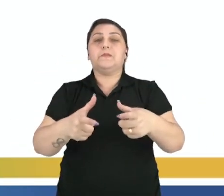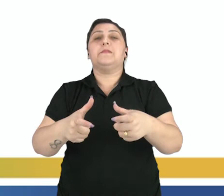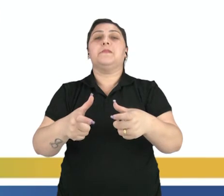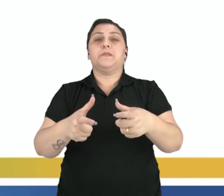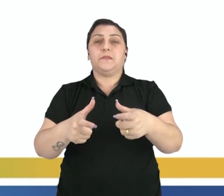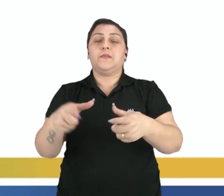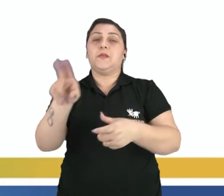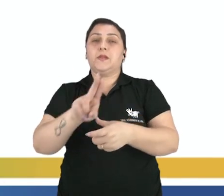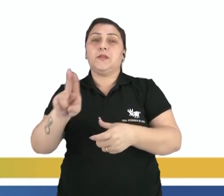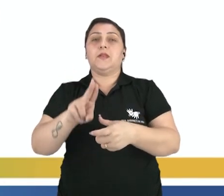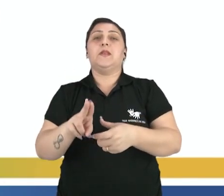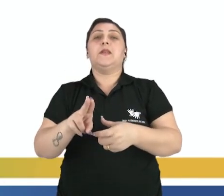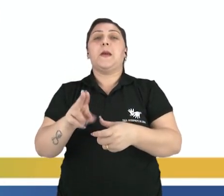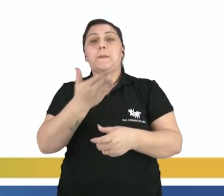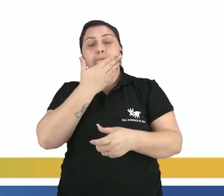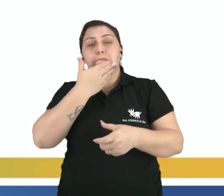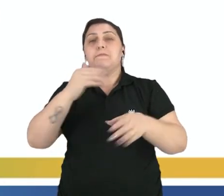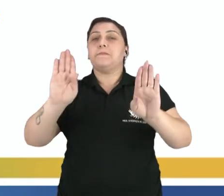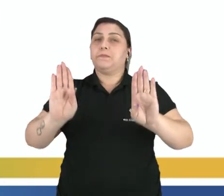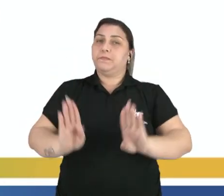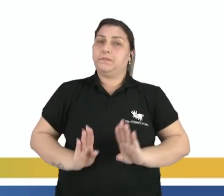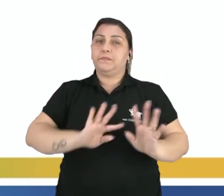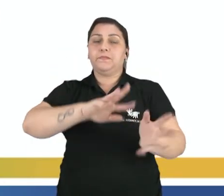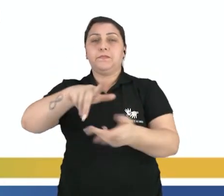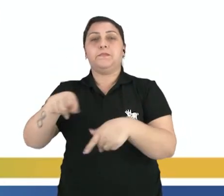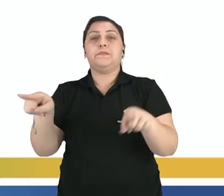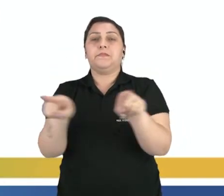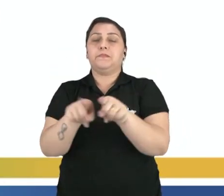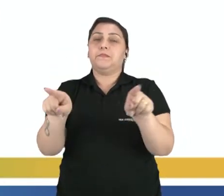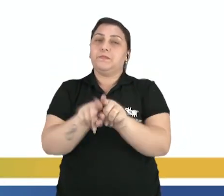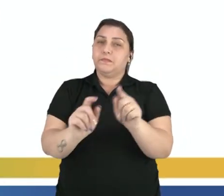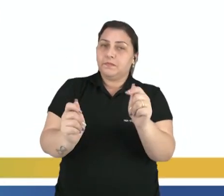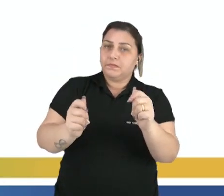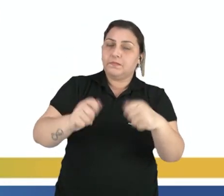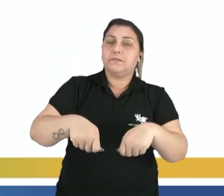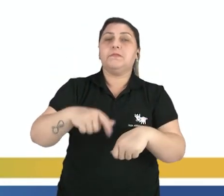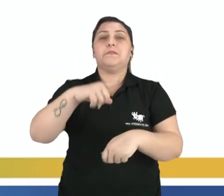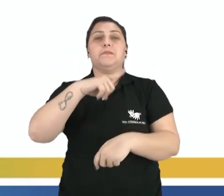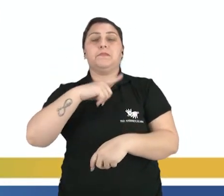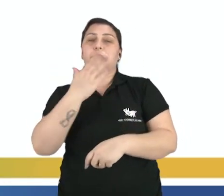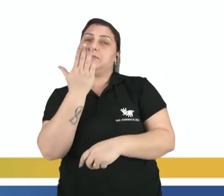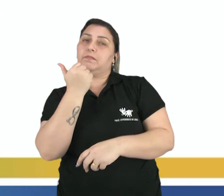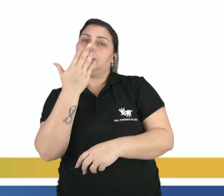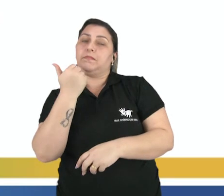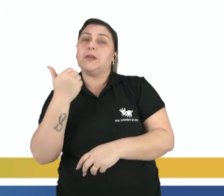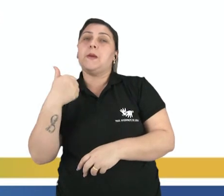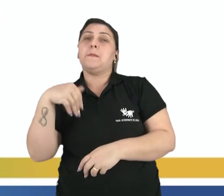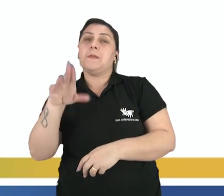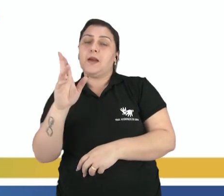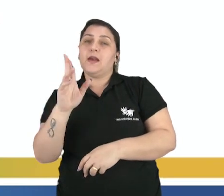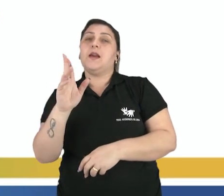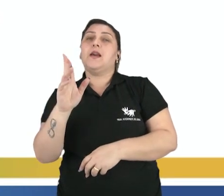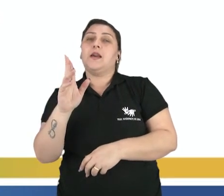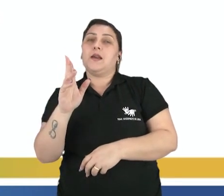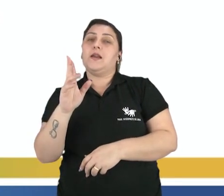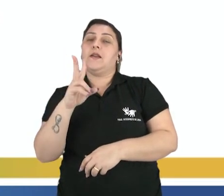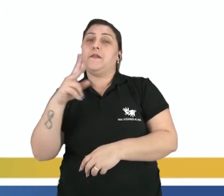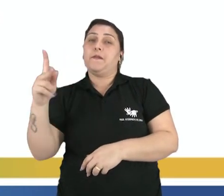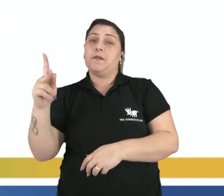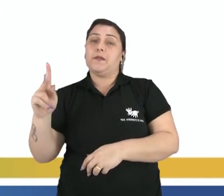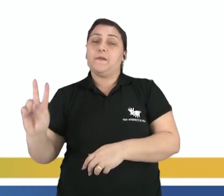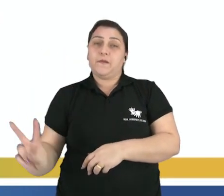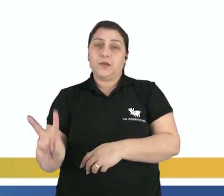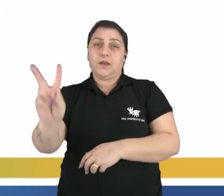resolver o problema da fome no mundo. Além disso, a possibilidade de obter alimentos mais nutritivos e com propriedades